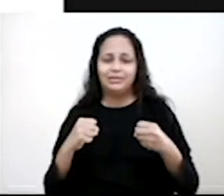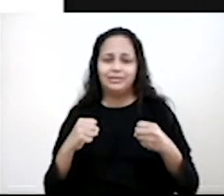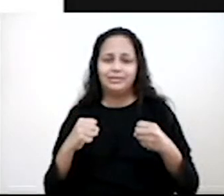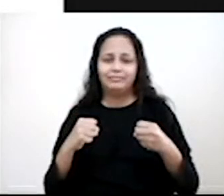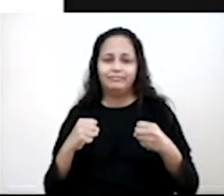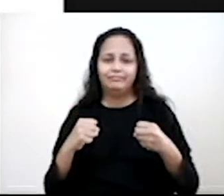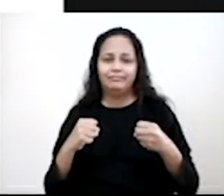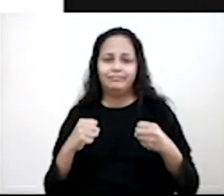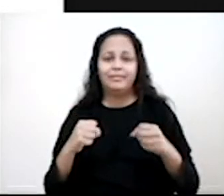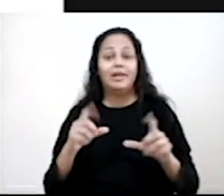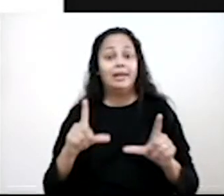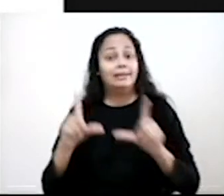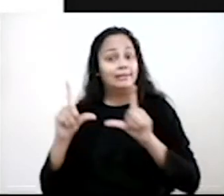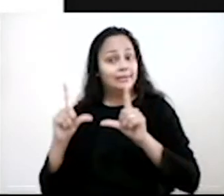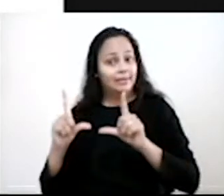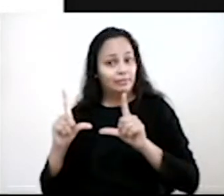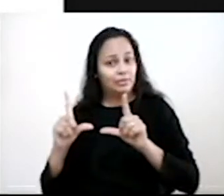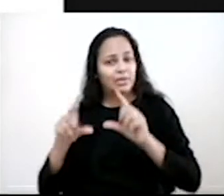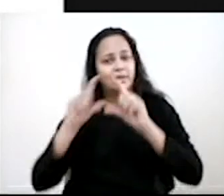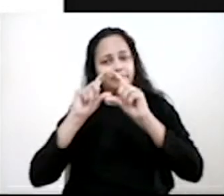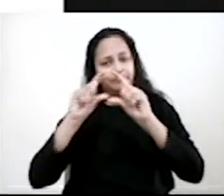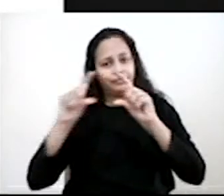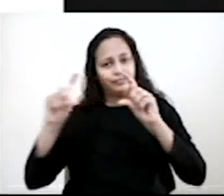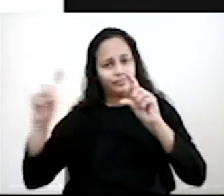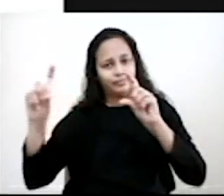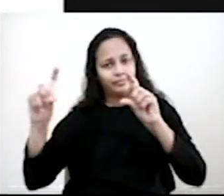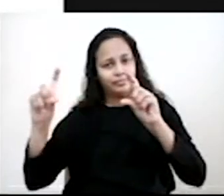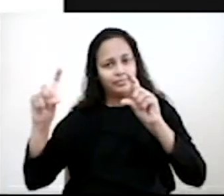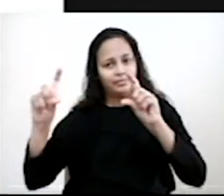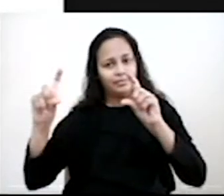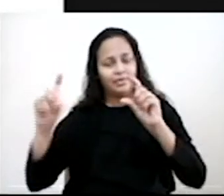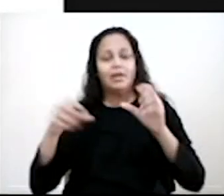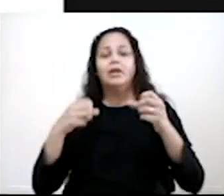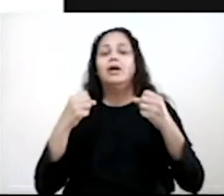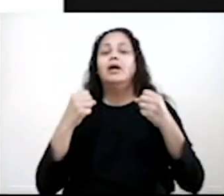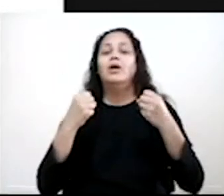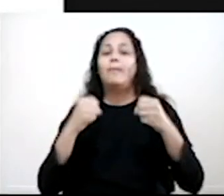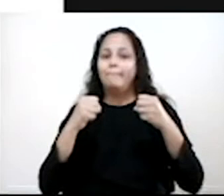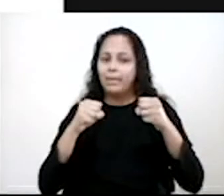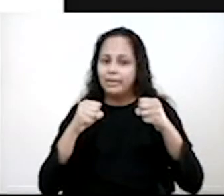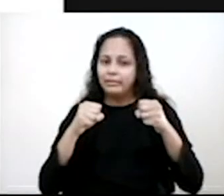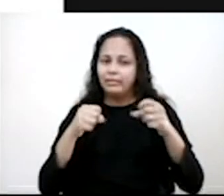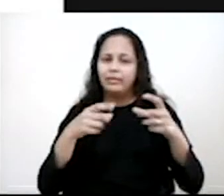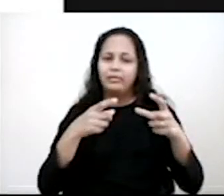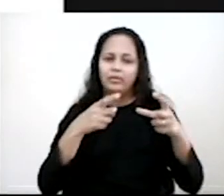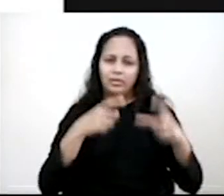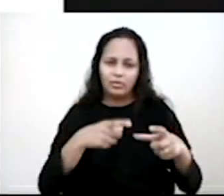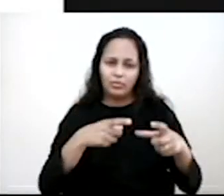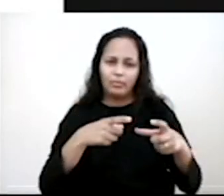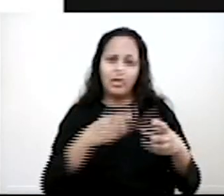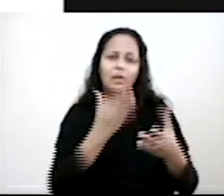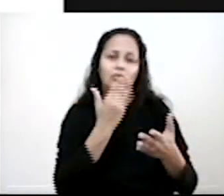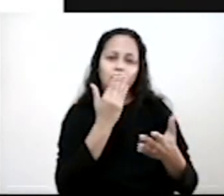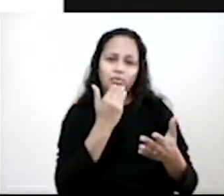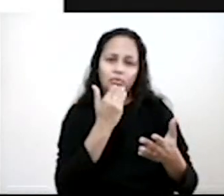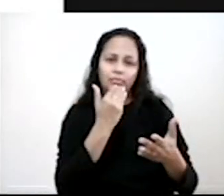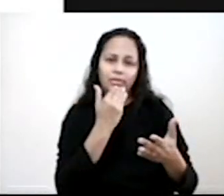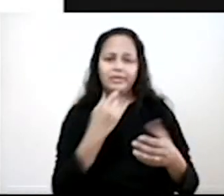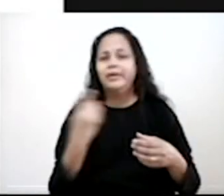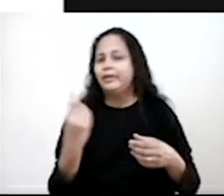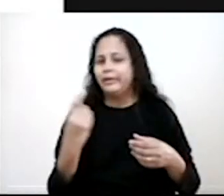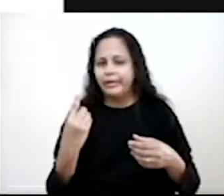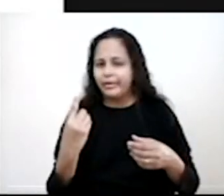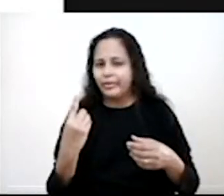Olha só, aqui a gente tem um lítio, então, novamente, lembra o primeiro parágrafo. A necessidade de um prato de comida já não é o único